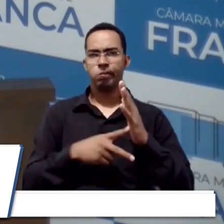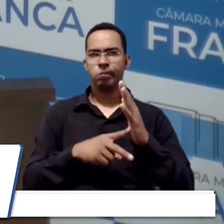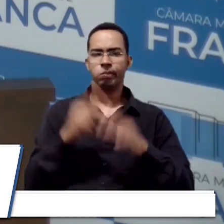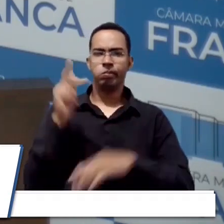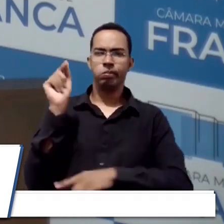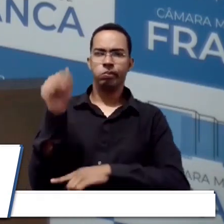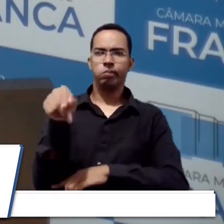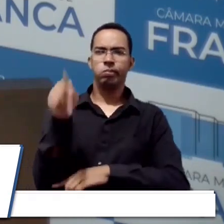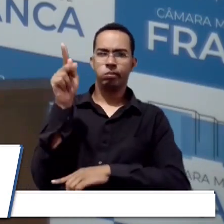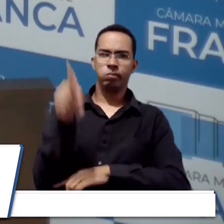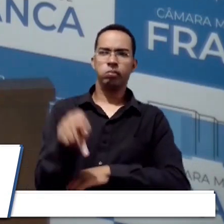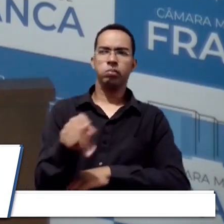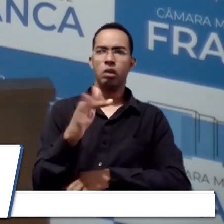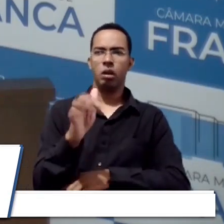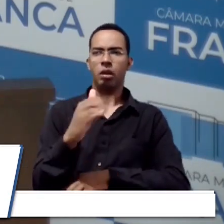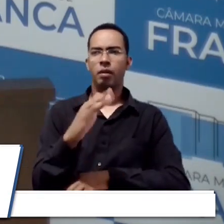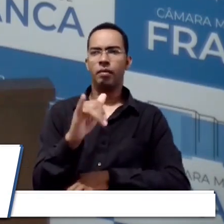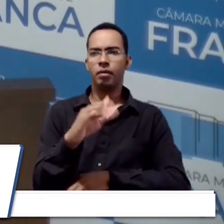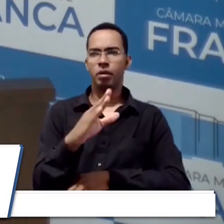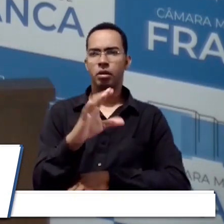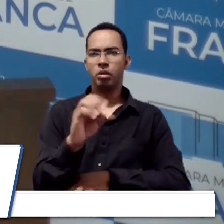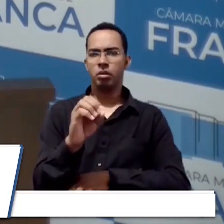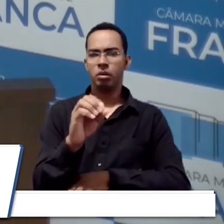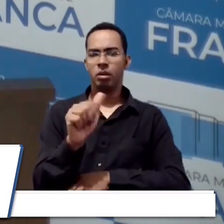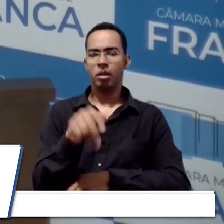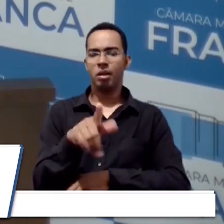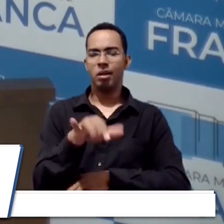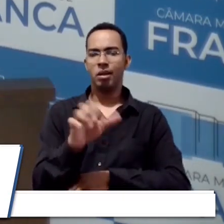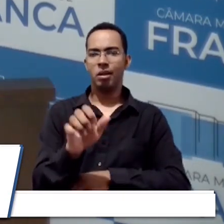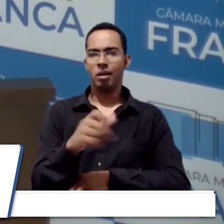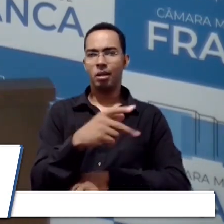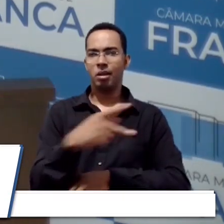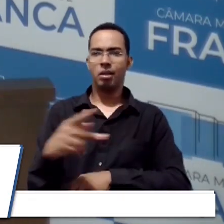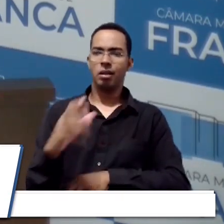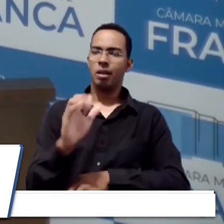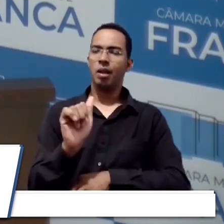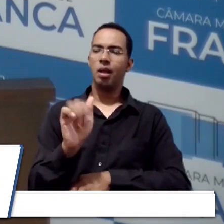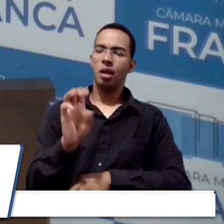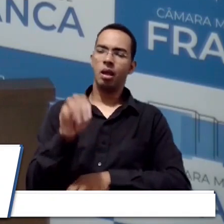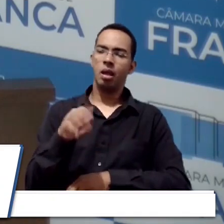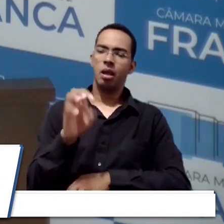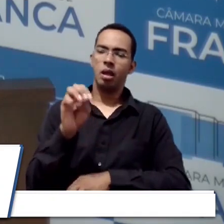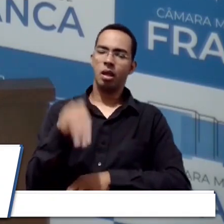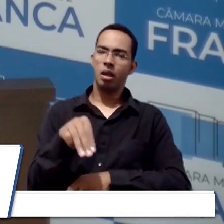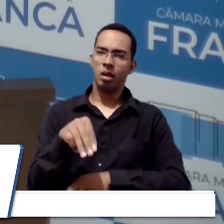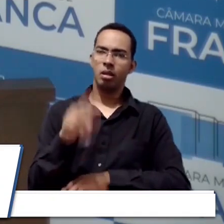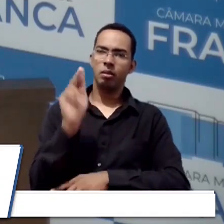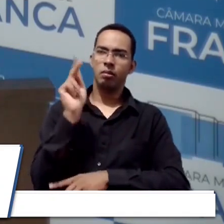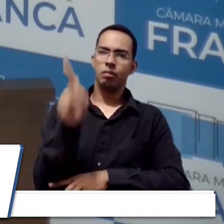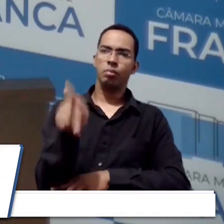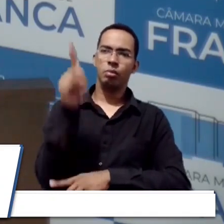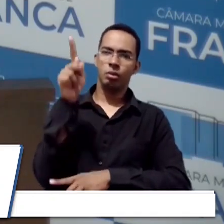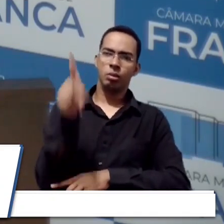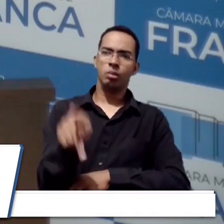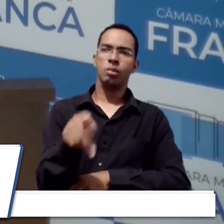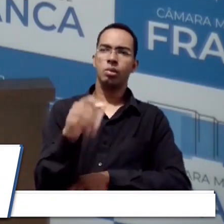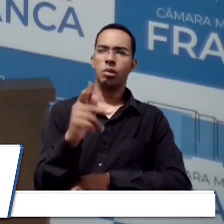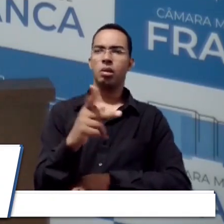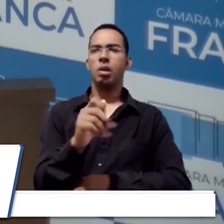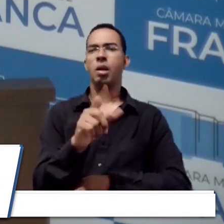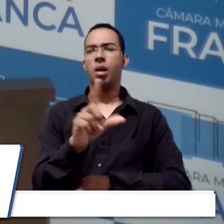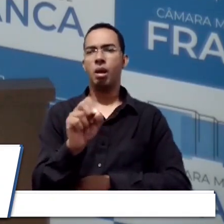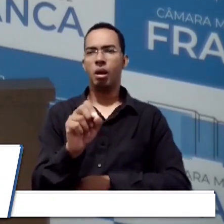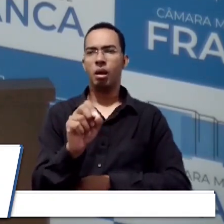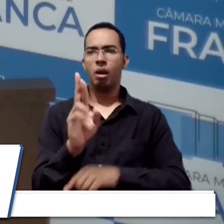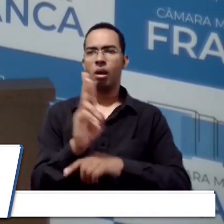o doutor Francisco Andrade, a presidente Acarme dos Sindicatos Escortumeiros, o Paulo Afonso representando